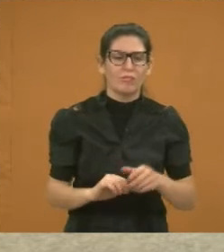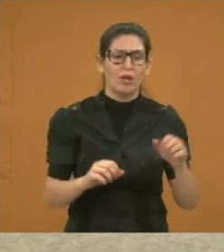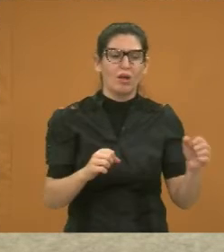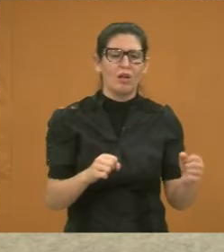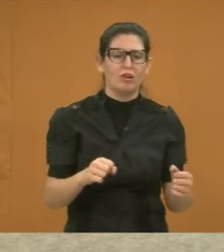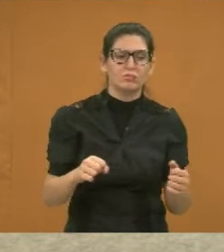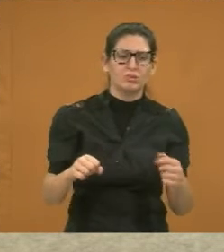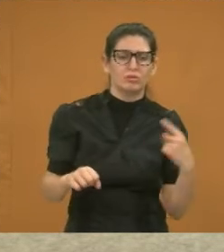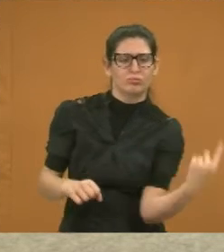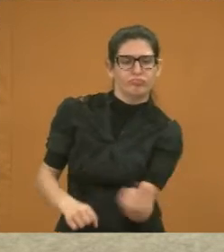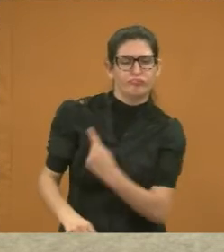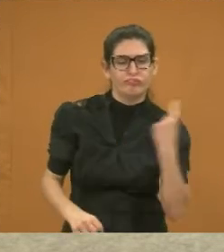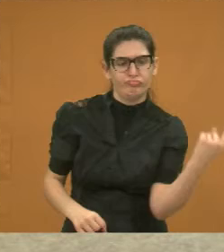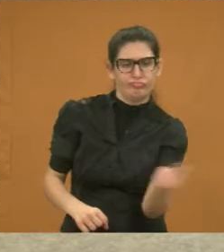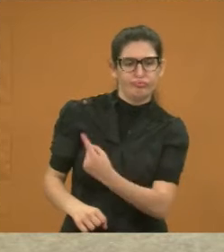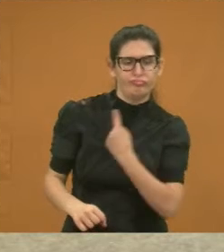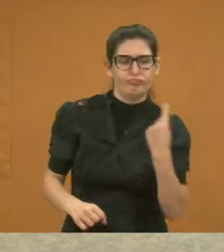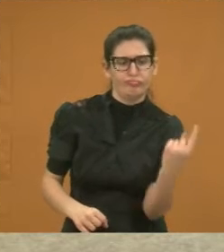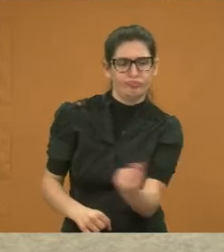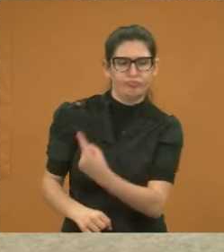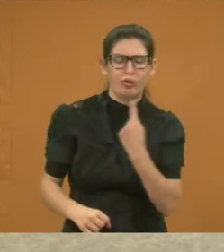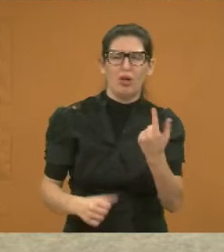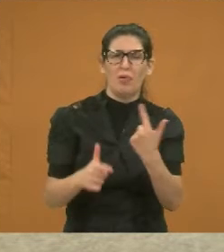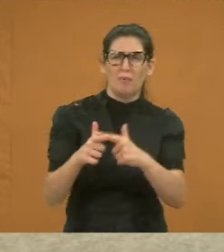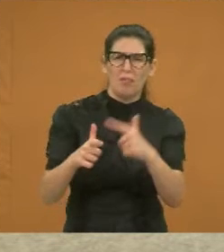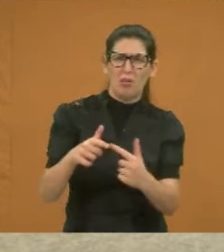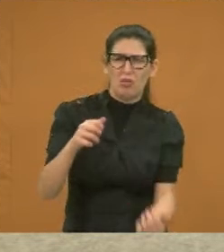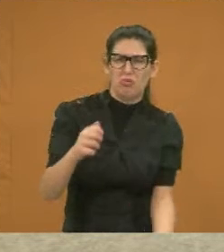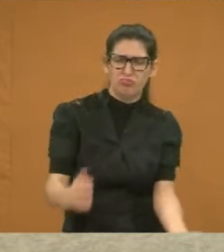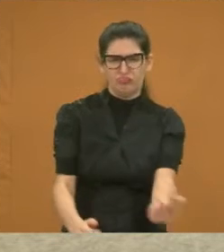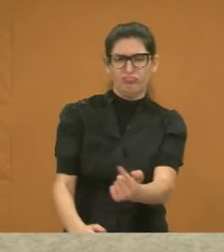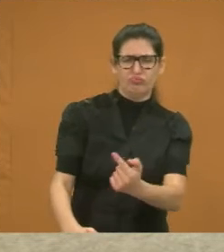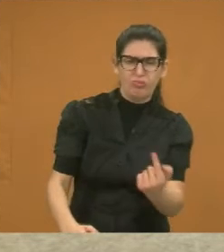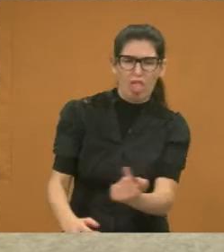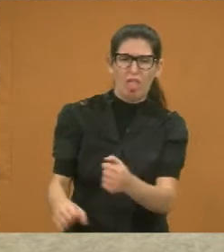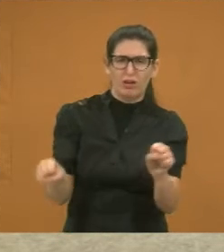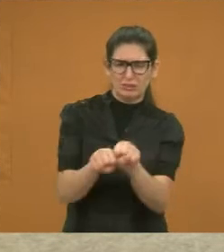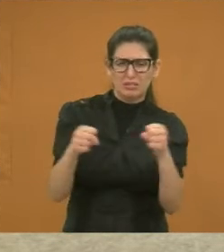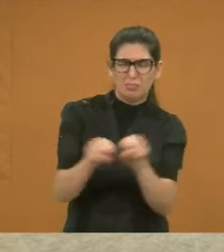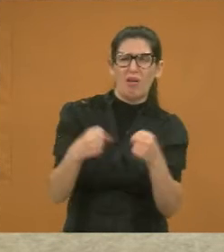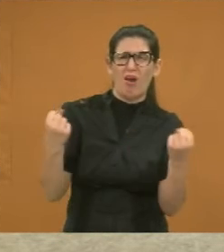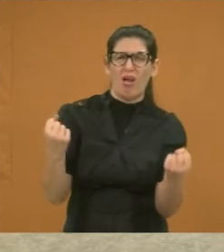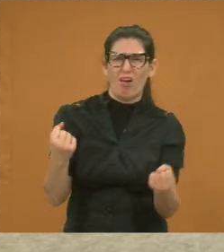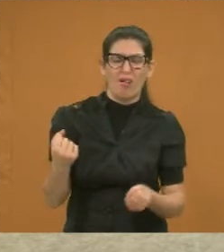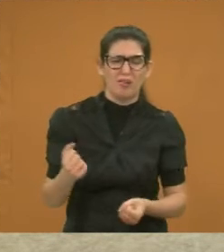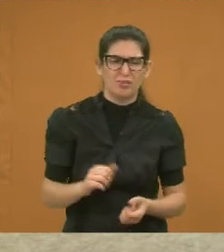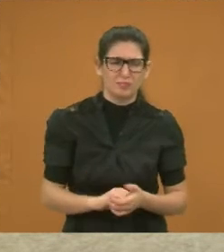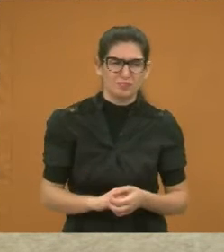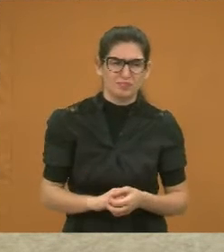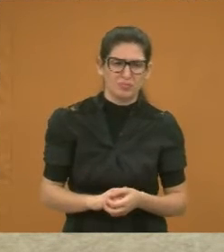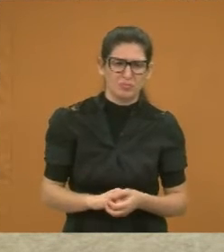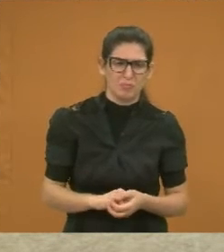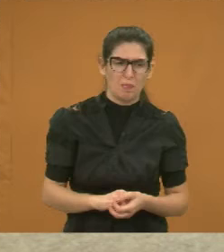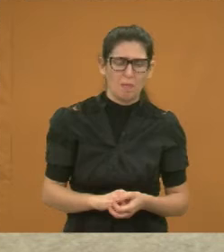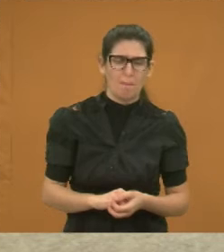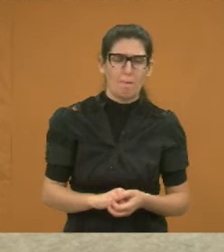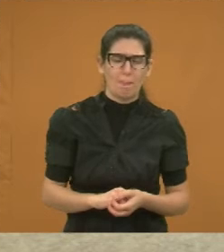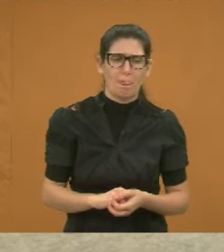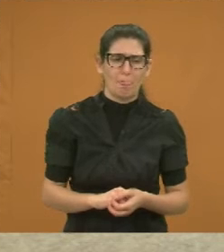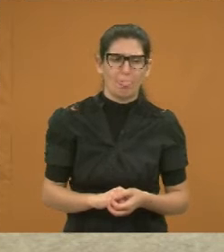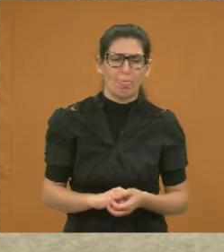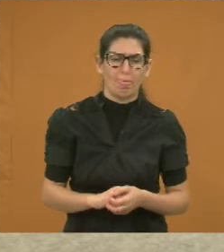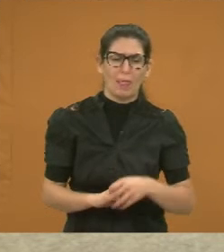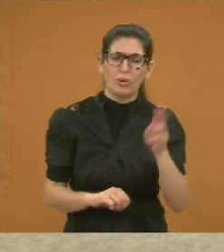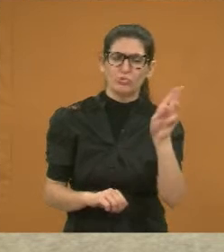-gira lá, que o gira-gira está com problema e não fizeram manutenção. Tem uns pau caindo em cima, porque eu nunca vi fazer